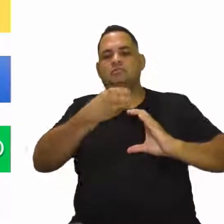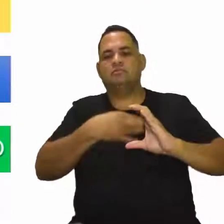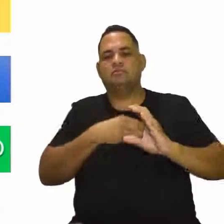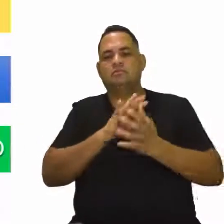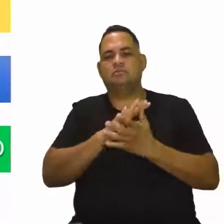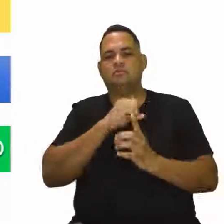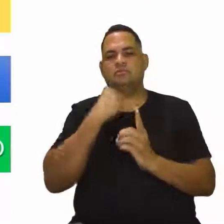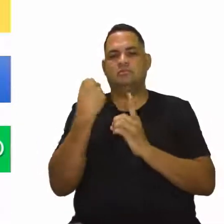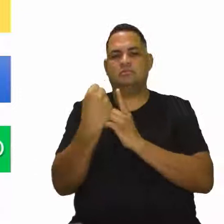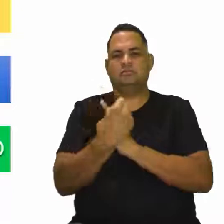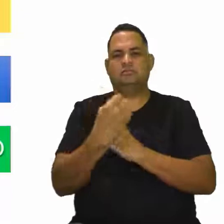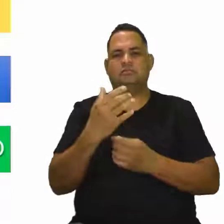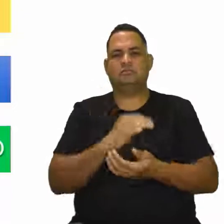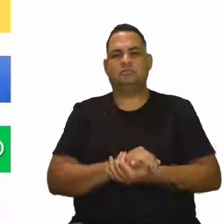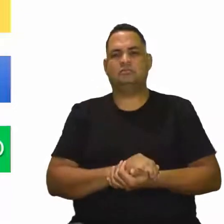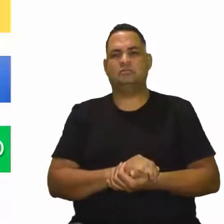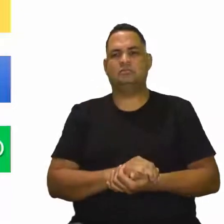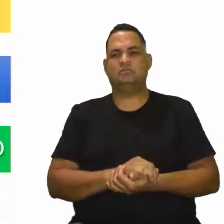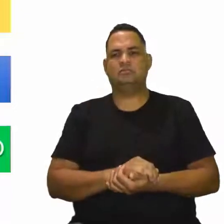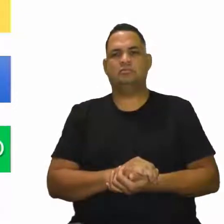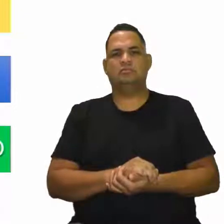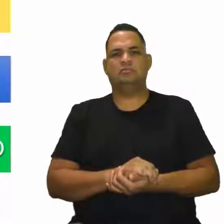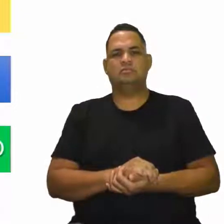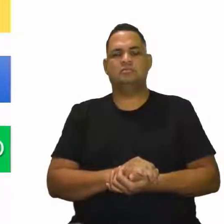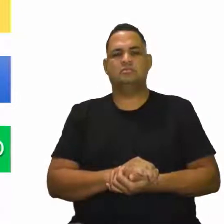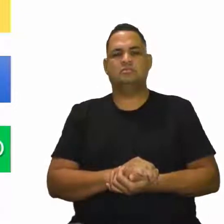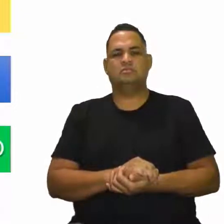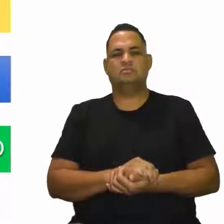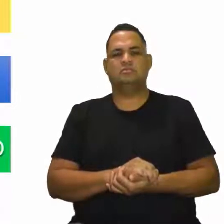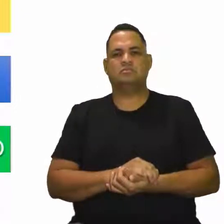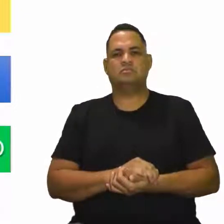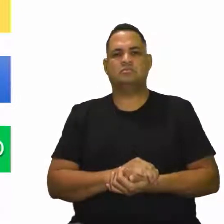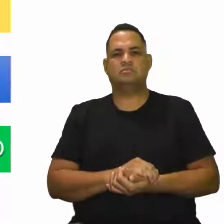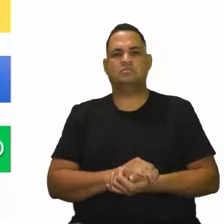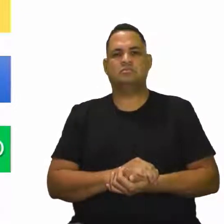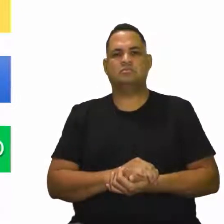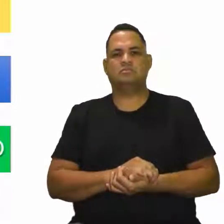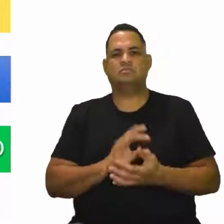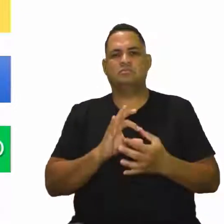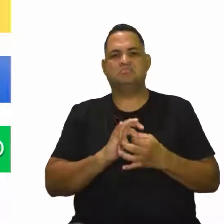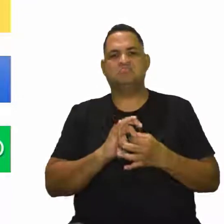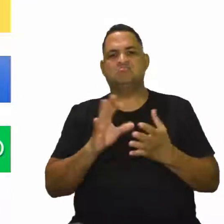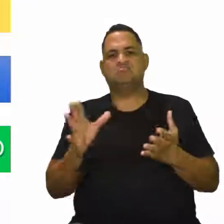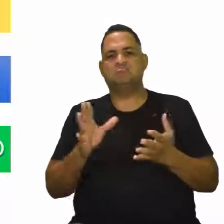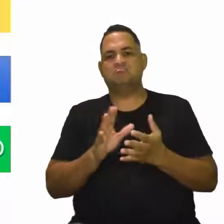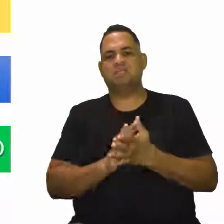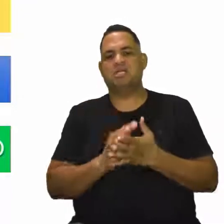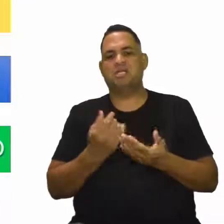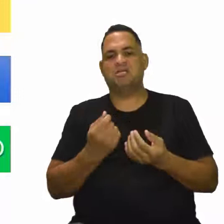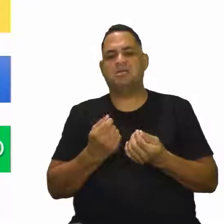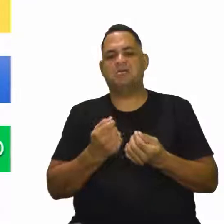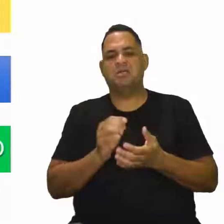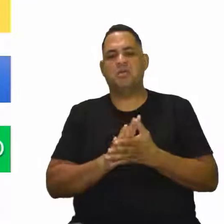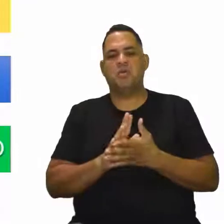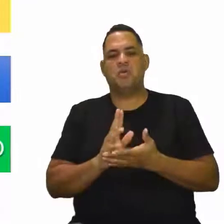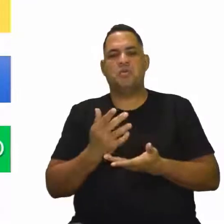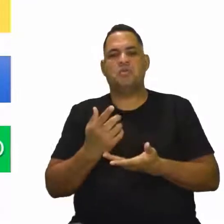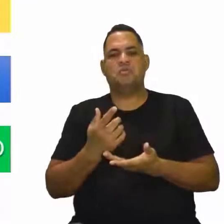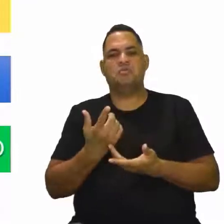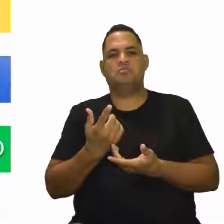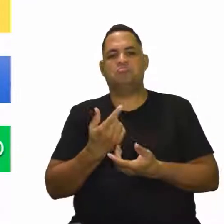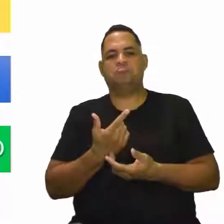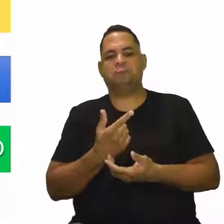social, né? Características sociais. Então, esse idoso, ele deixa de ser economicamente ativo, né?